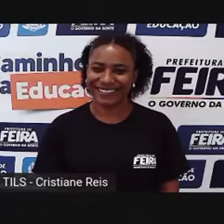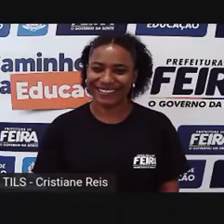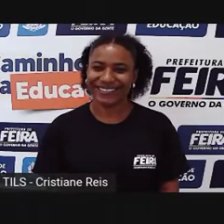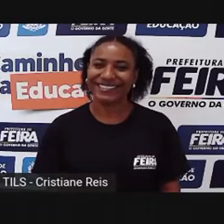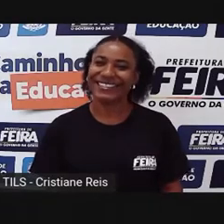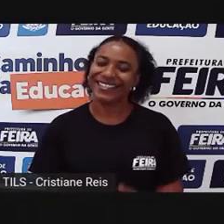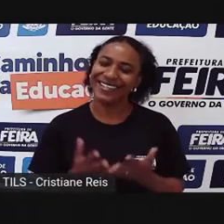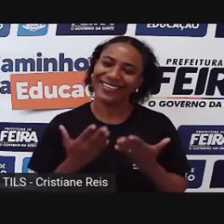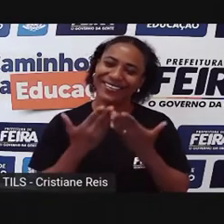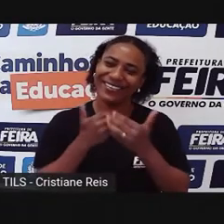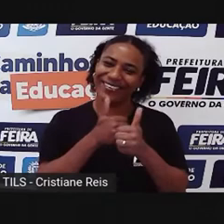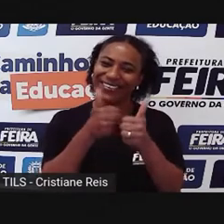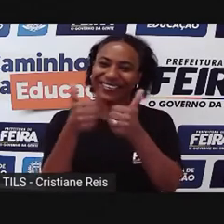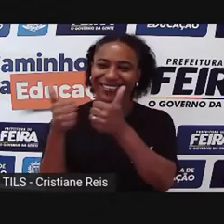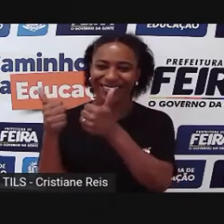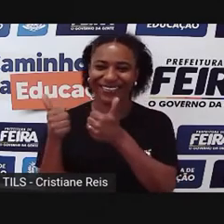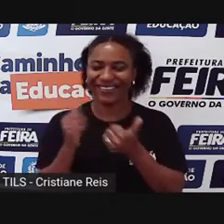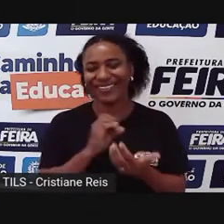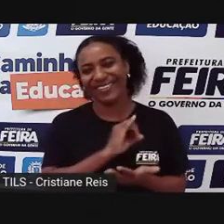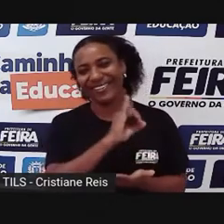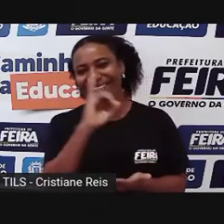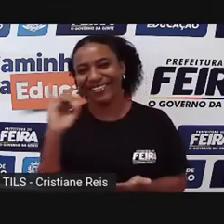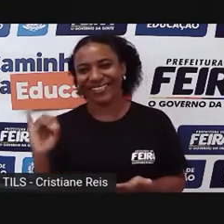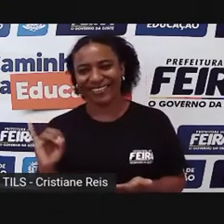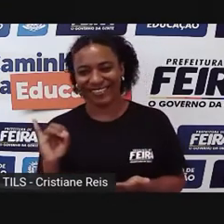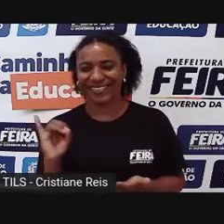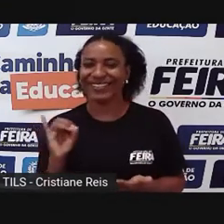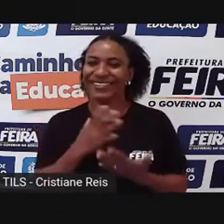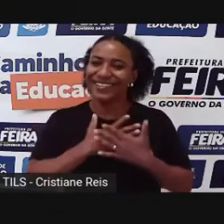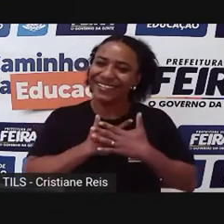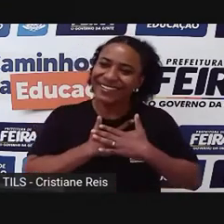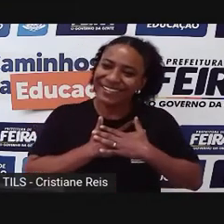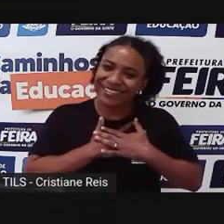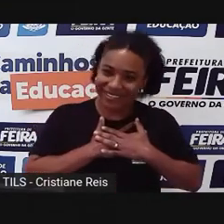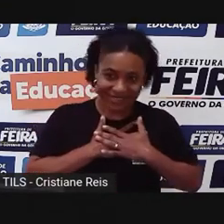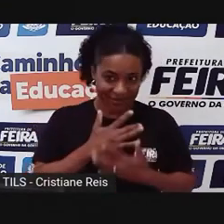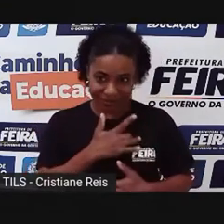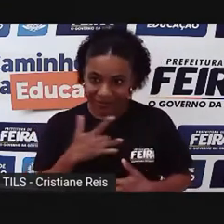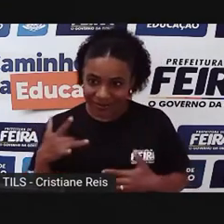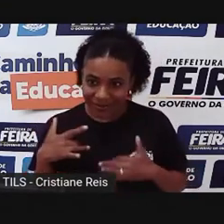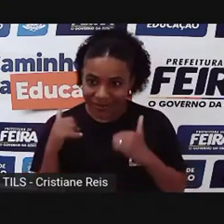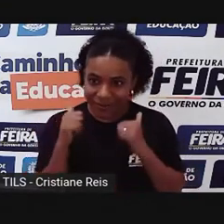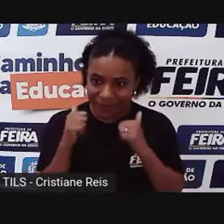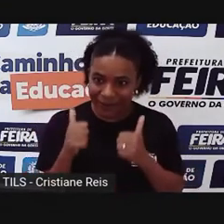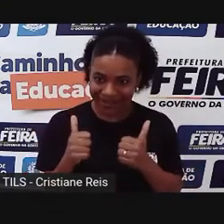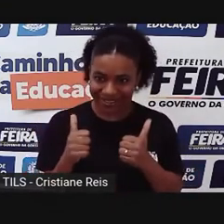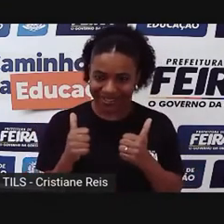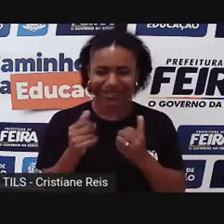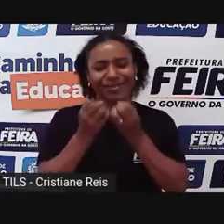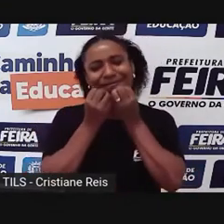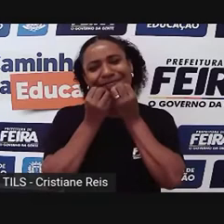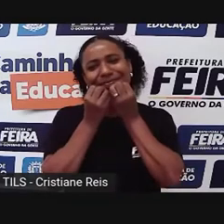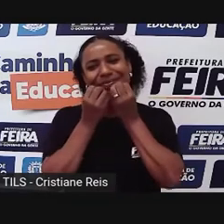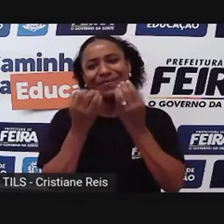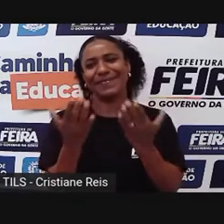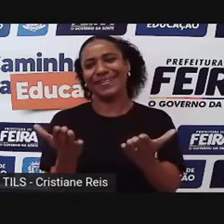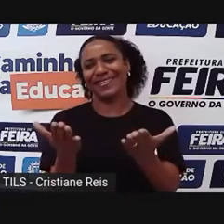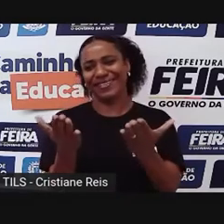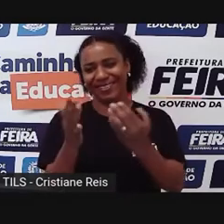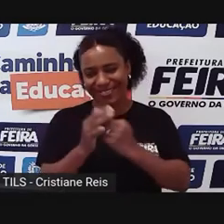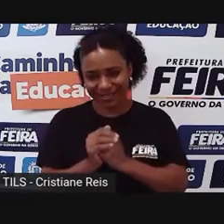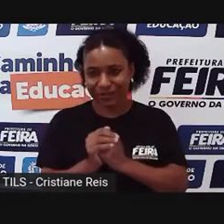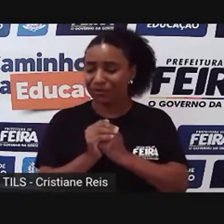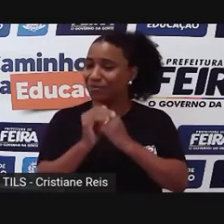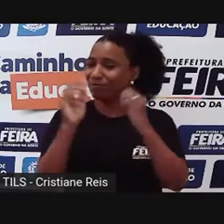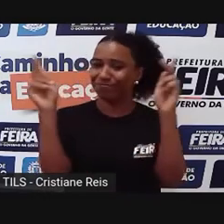Olá, meus amores! Como é que vocês estão? Espero que estejam todos na paz do Senhor, né?